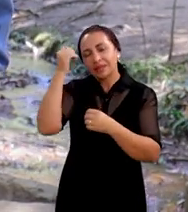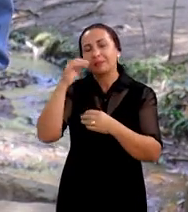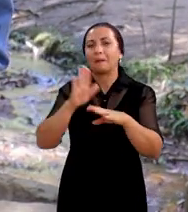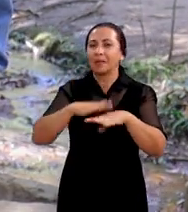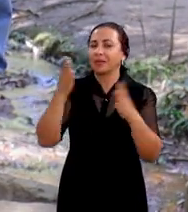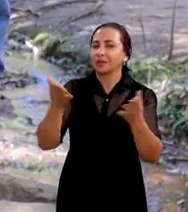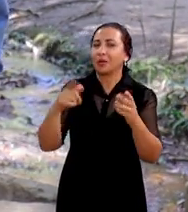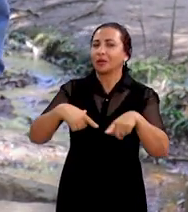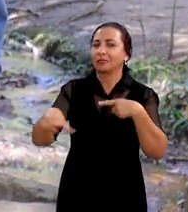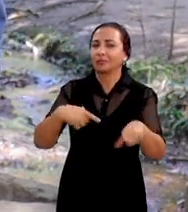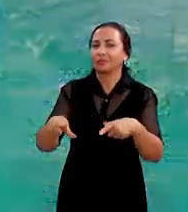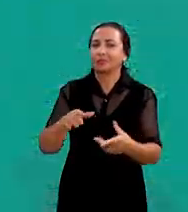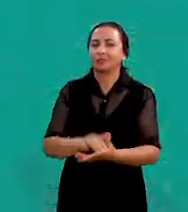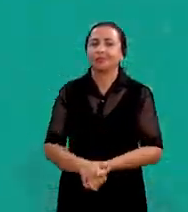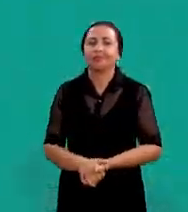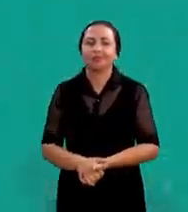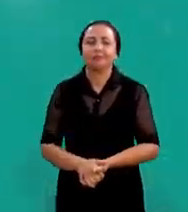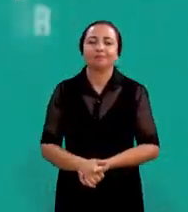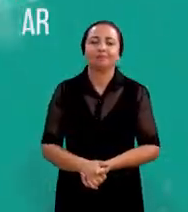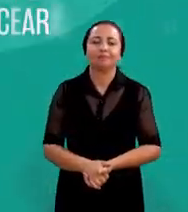Vamos saber mais sobre esse trabalho.